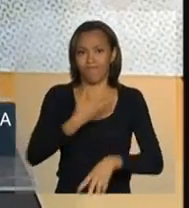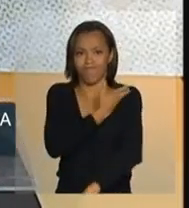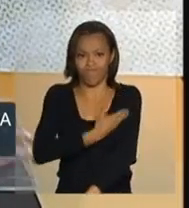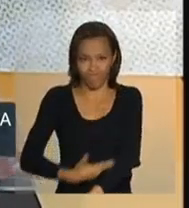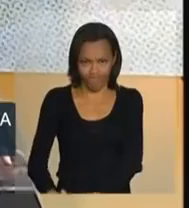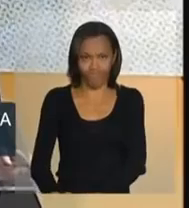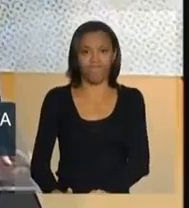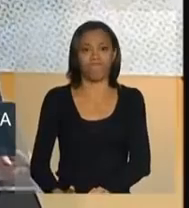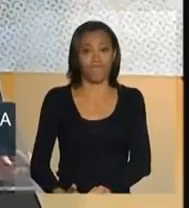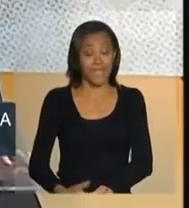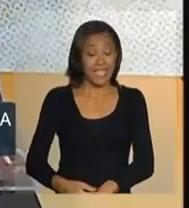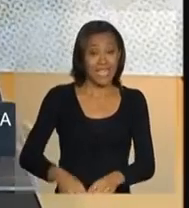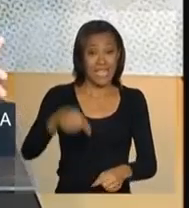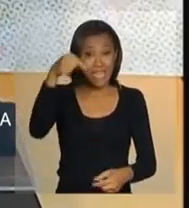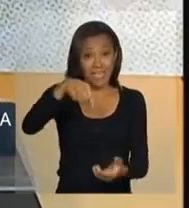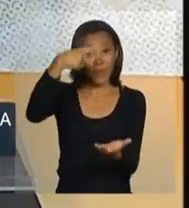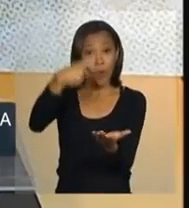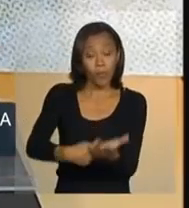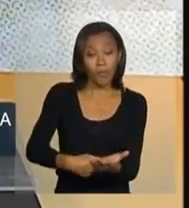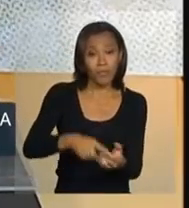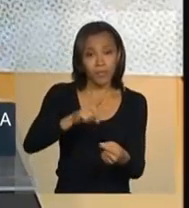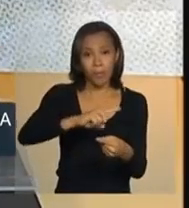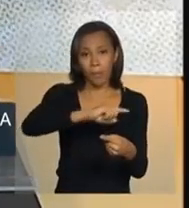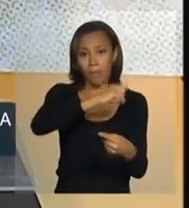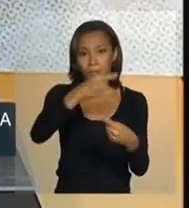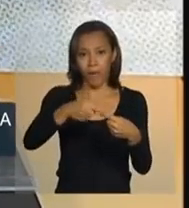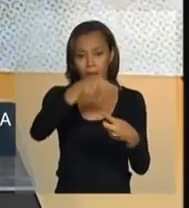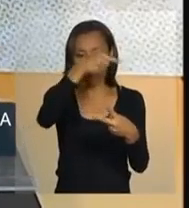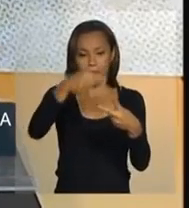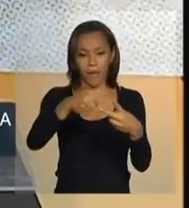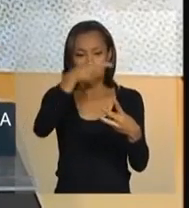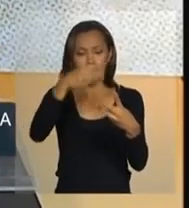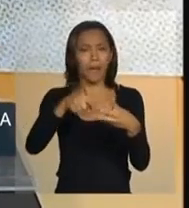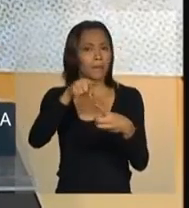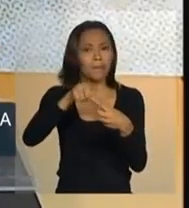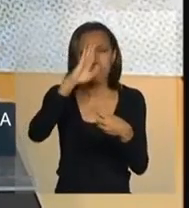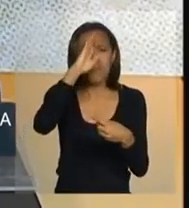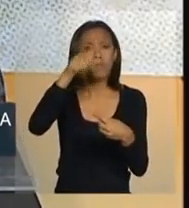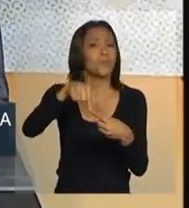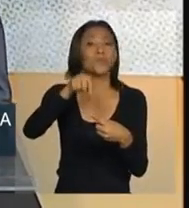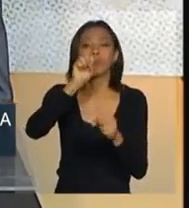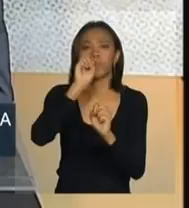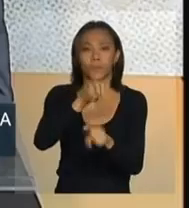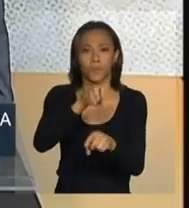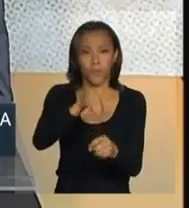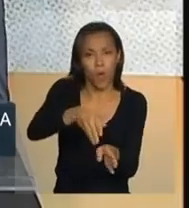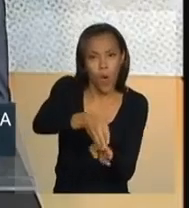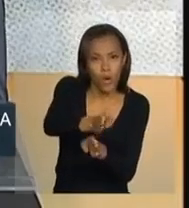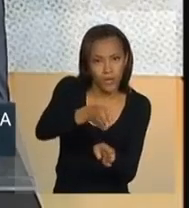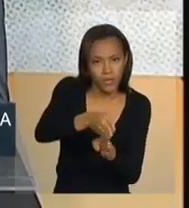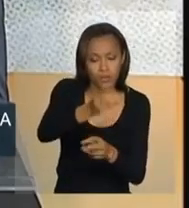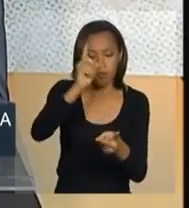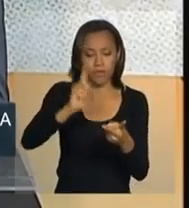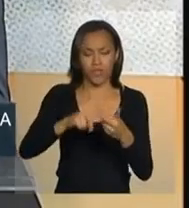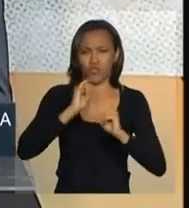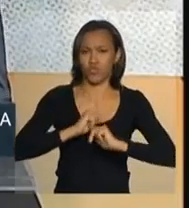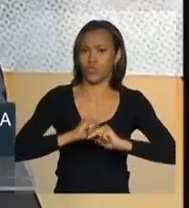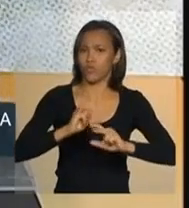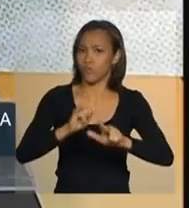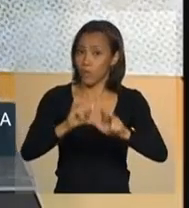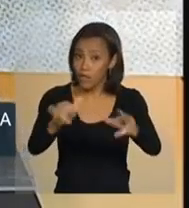tem três pilares, que é exatamente a educação, a mobilização